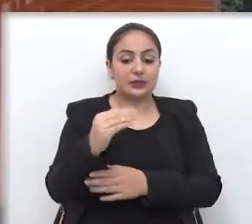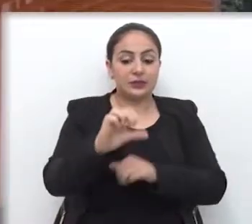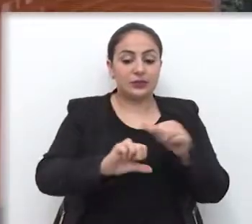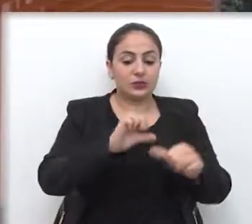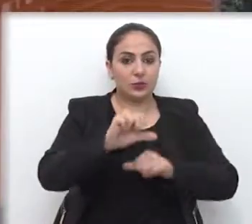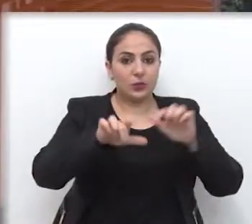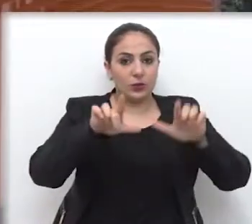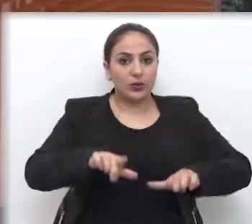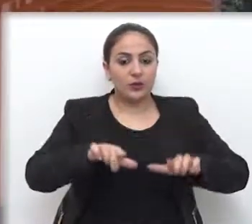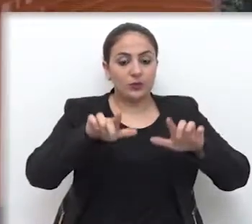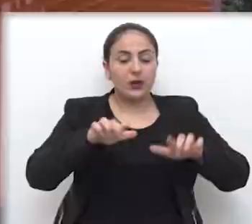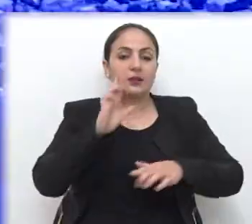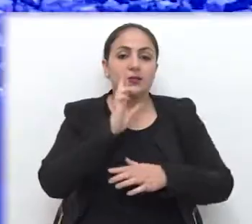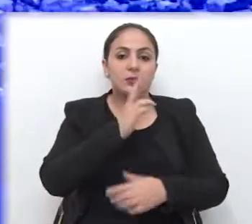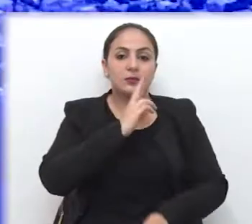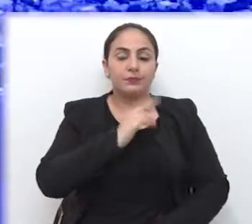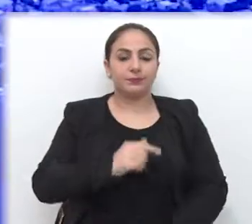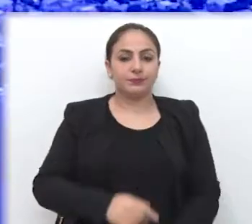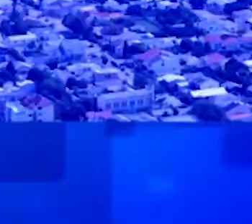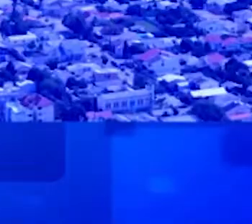espaço gastronômico.